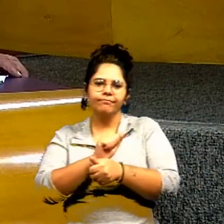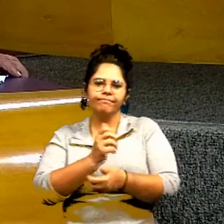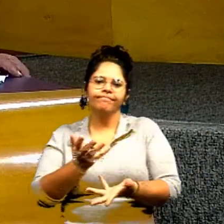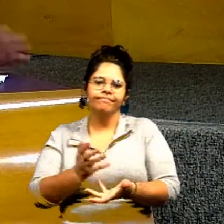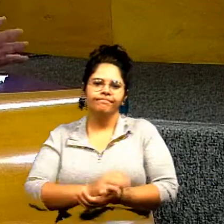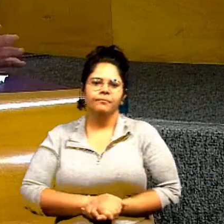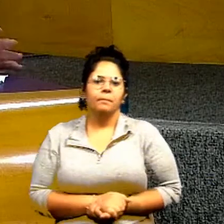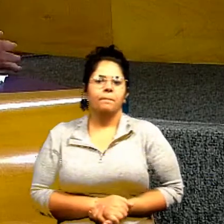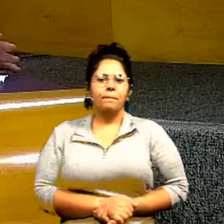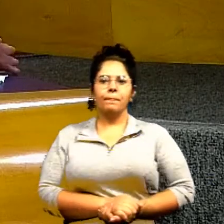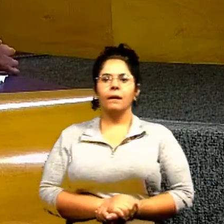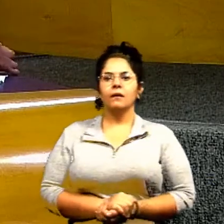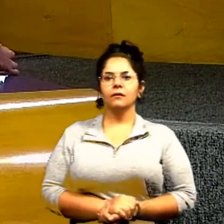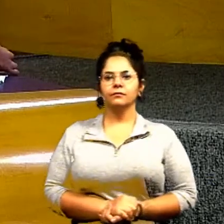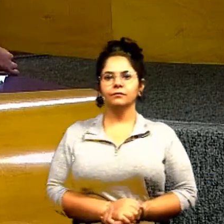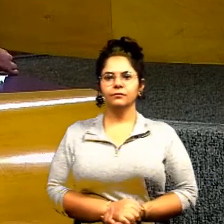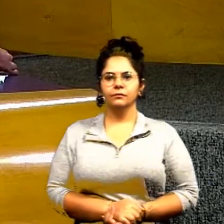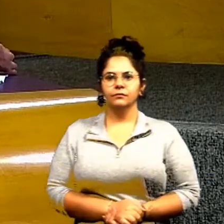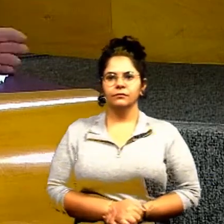É normal.